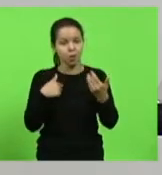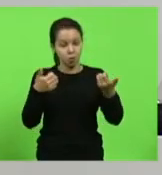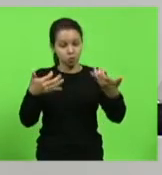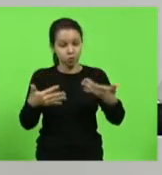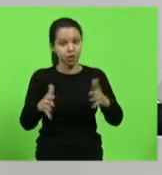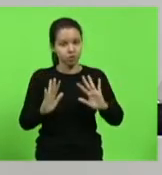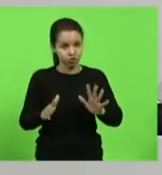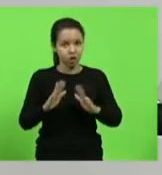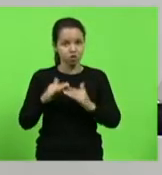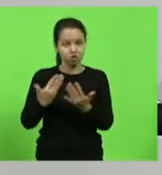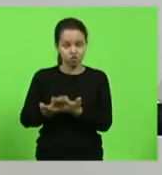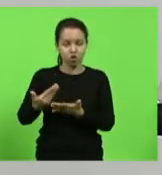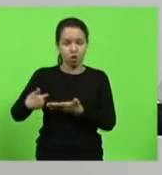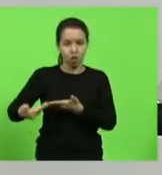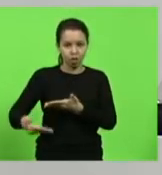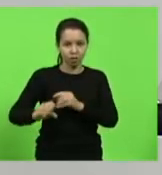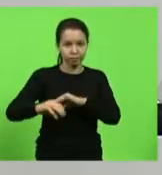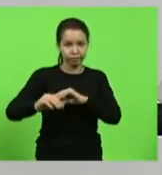desgraça faz escola.